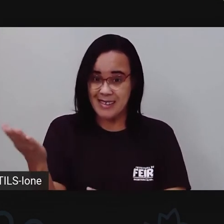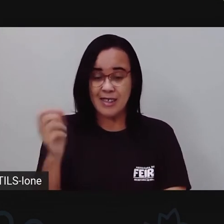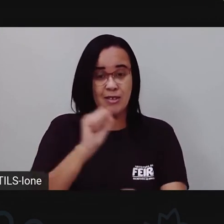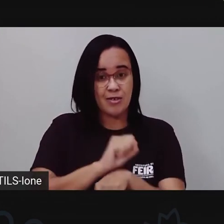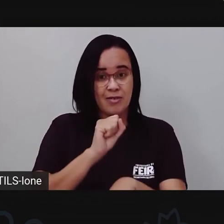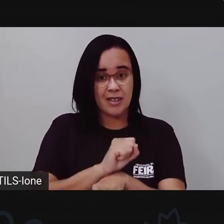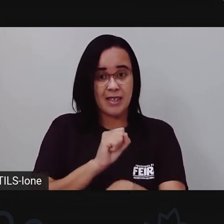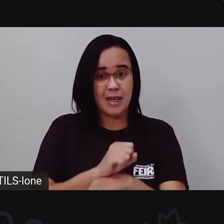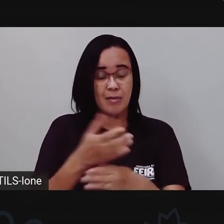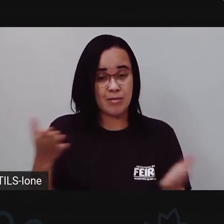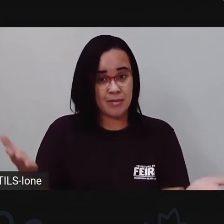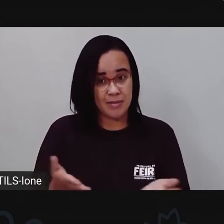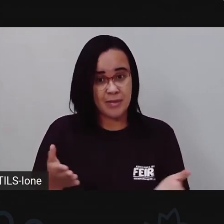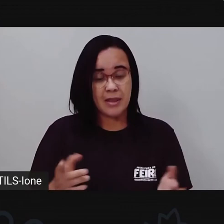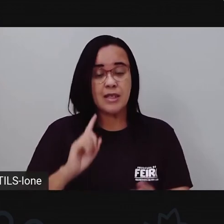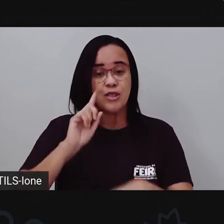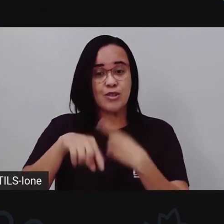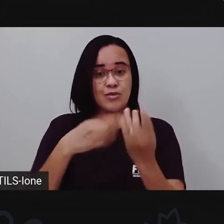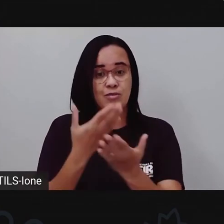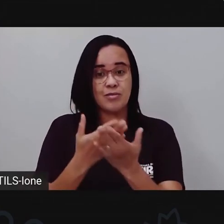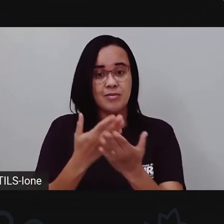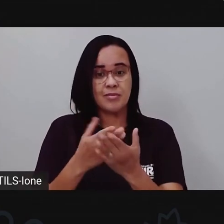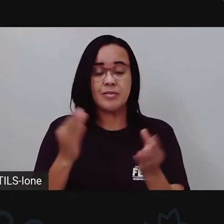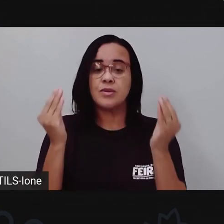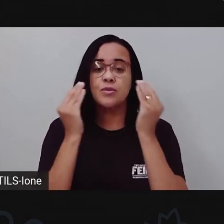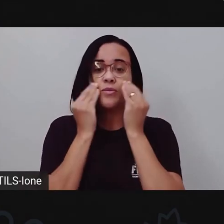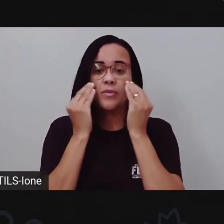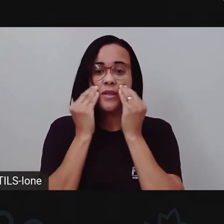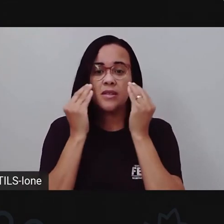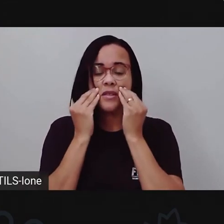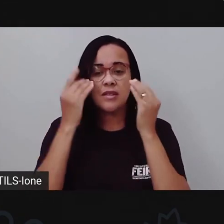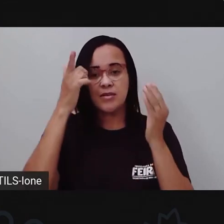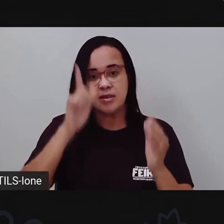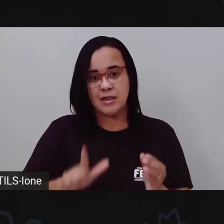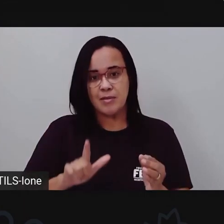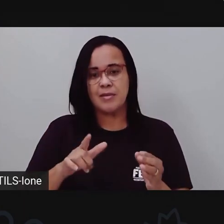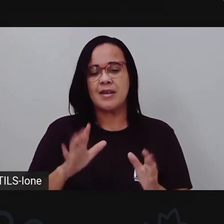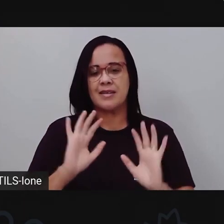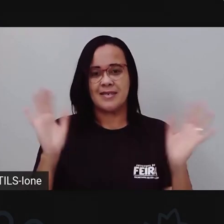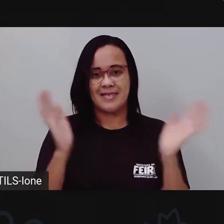próxima aula, joia? Um beijão e até mais. Tchau, tchau.